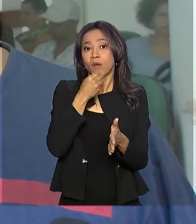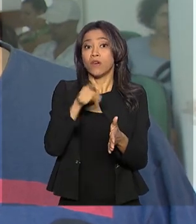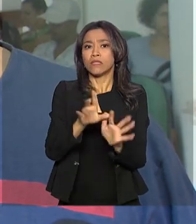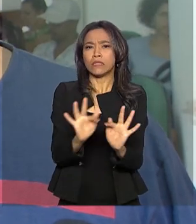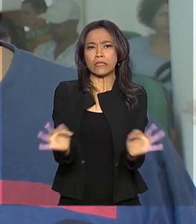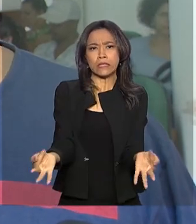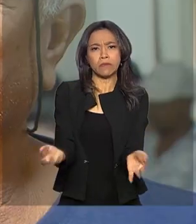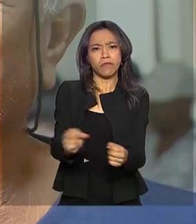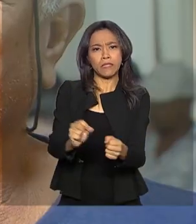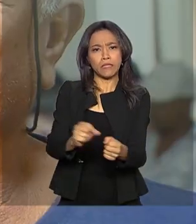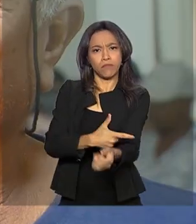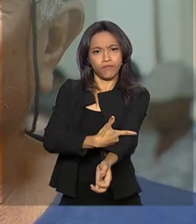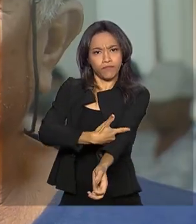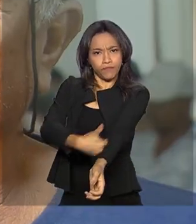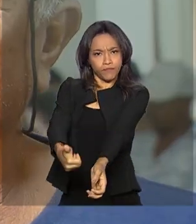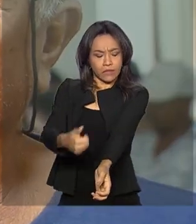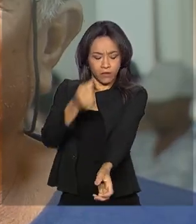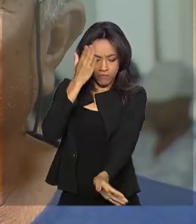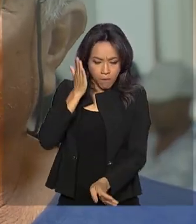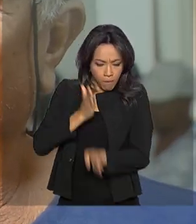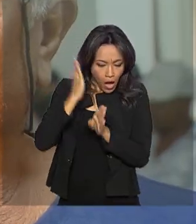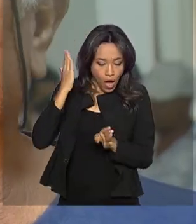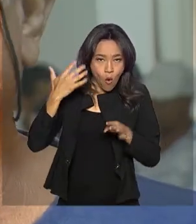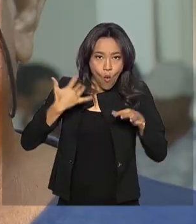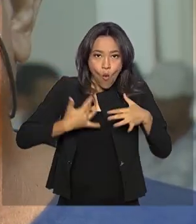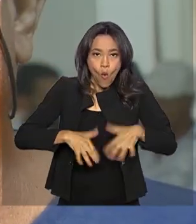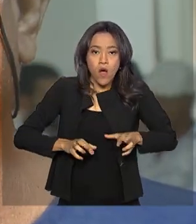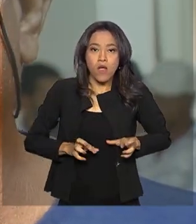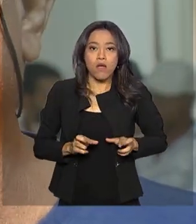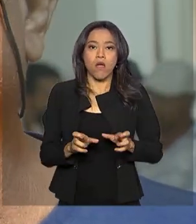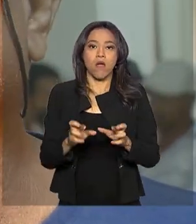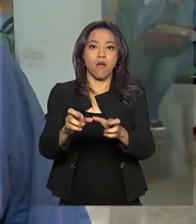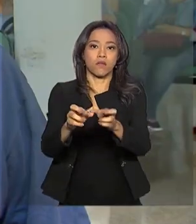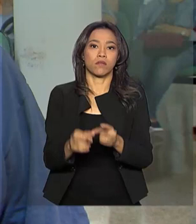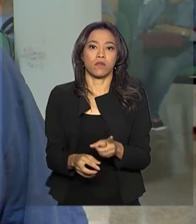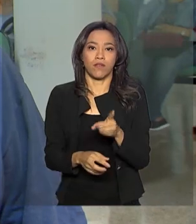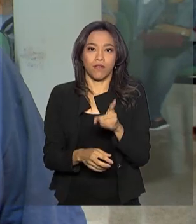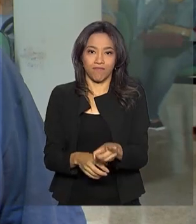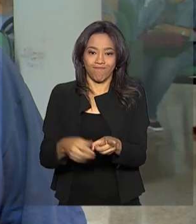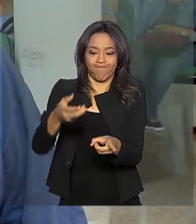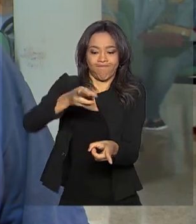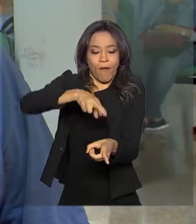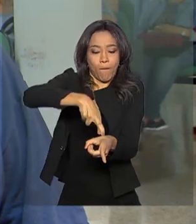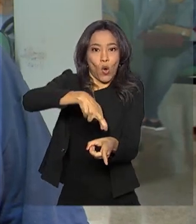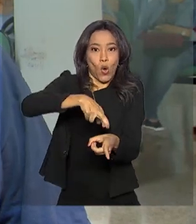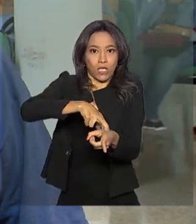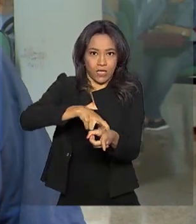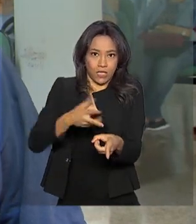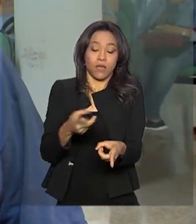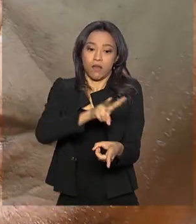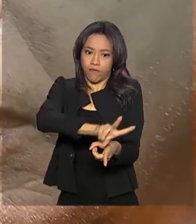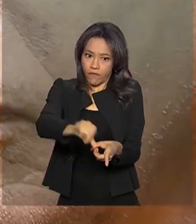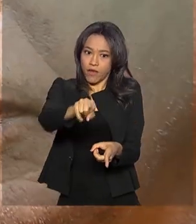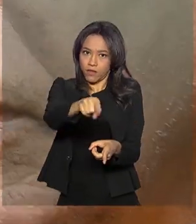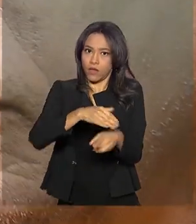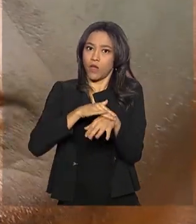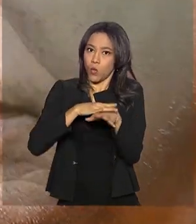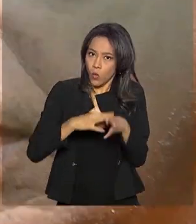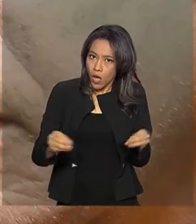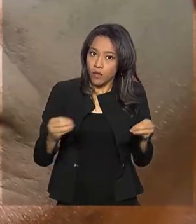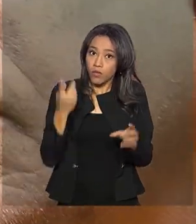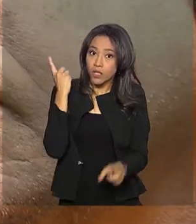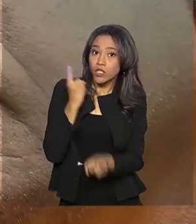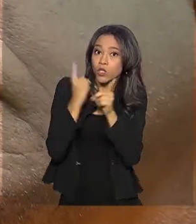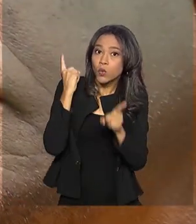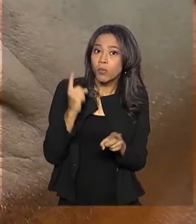simples de sangue e acabou descobrindo que estava com câncer na próstata. Ele acredita que vai ser curado, porque descobriu a